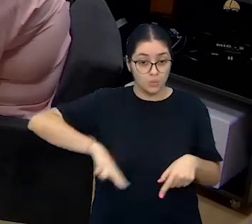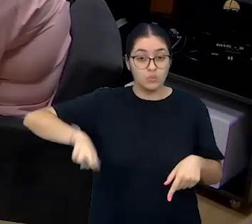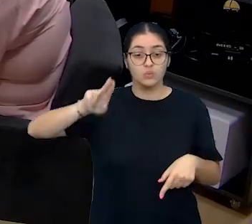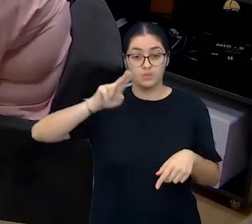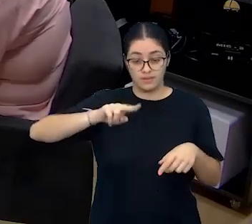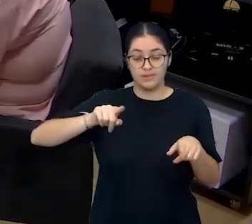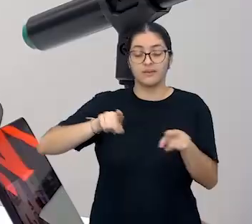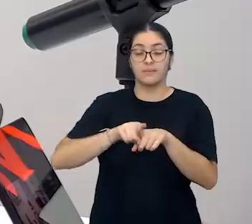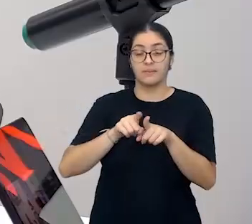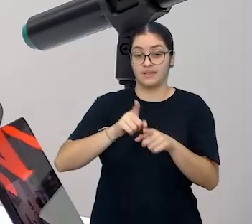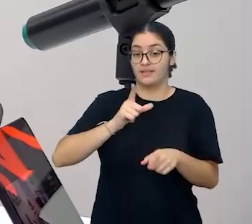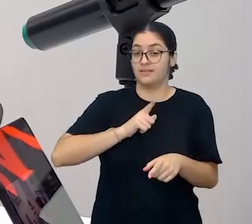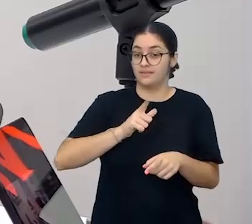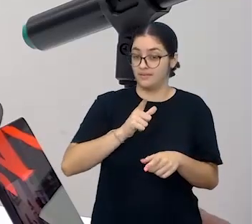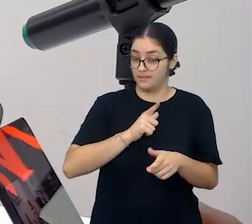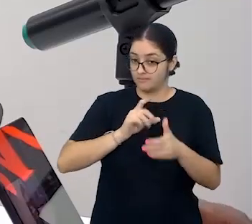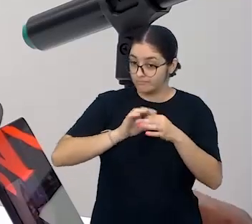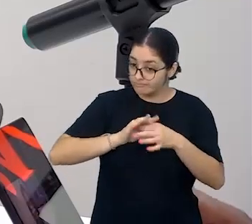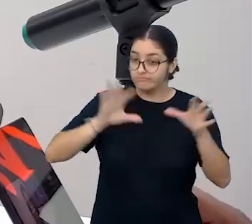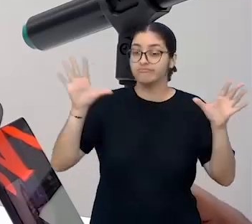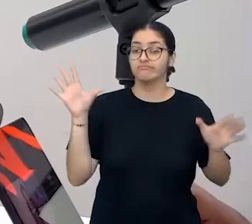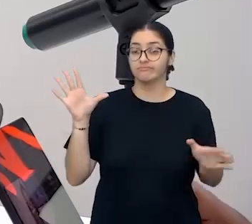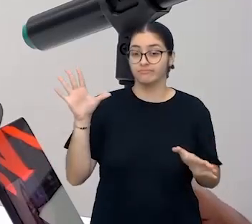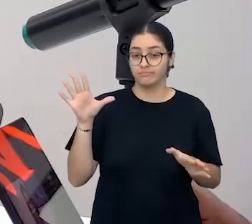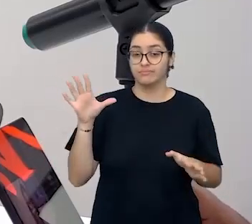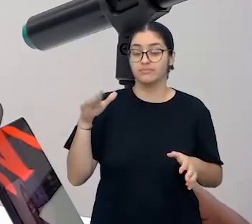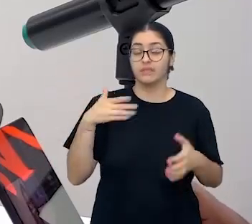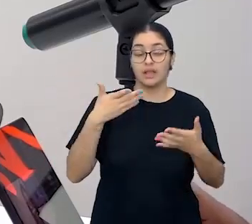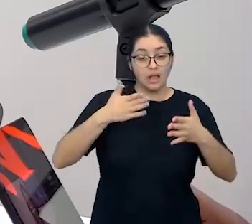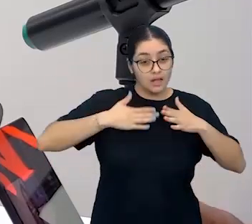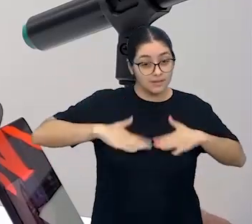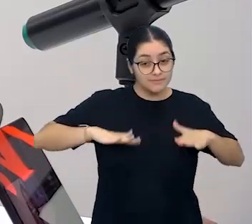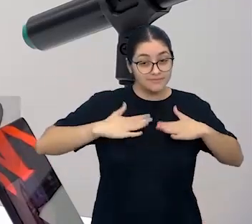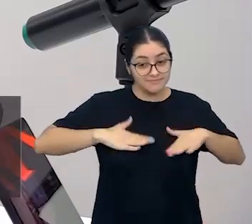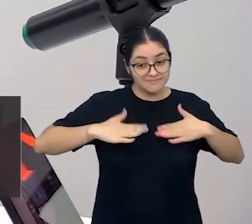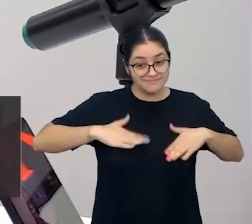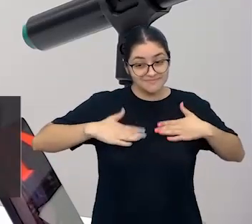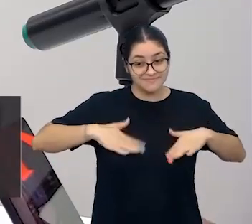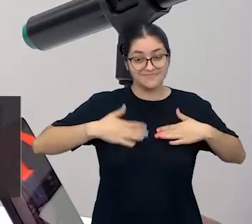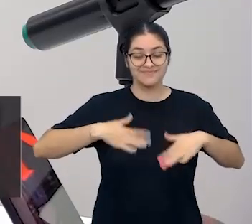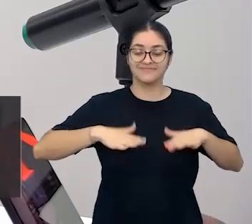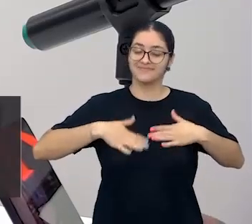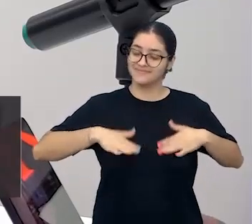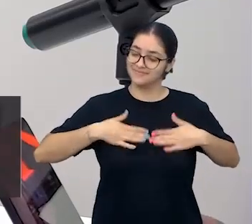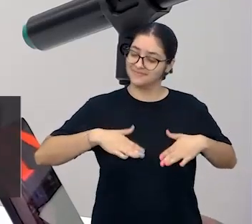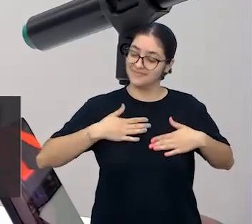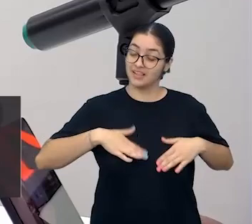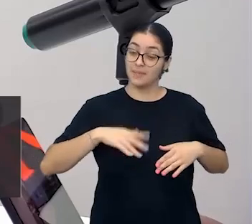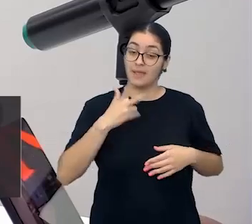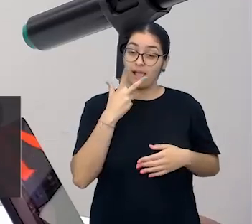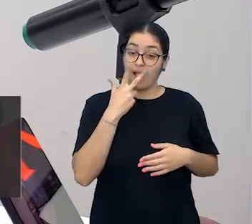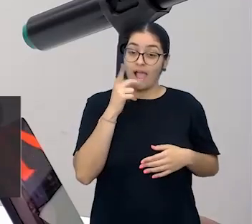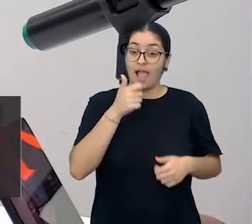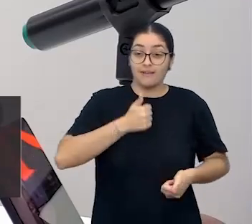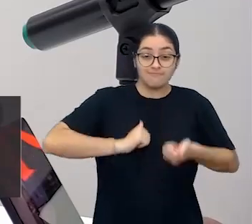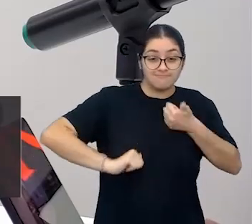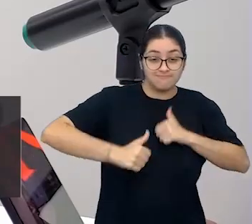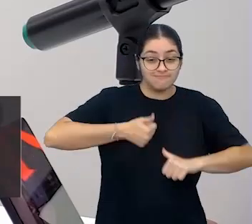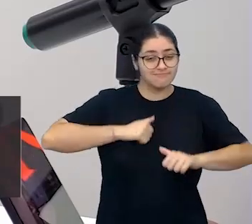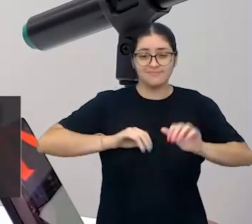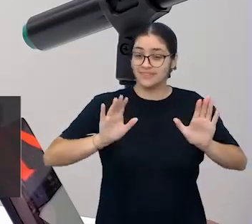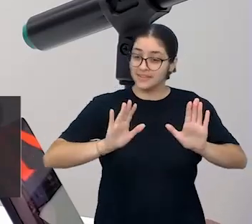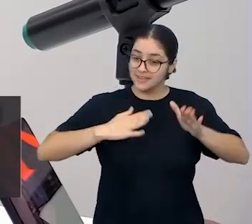apresentado aqui para vocês estará disponível também. Então, acalmem seus corações, eles ficam ansiosos.